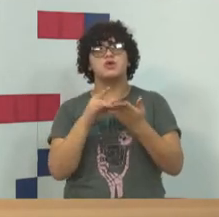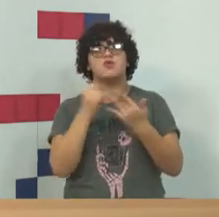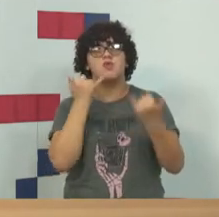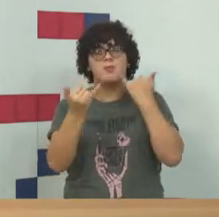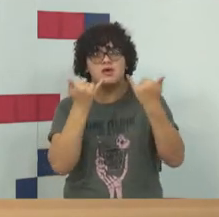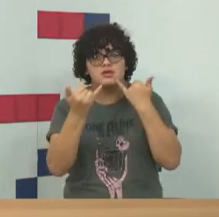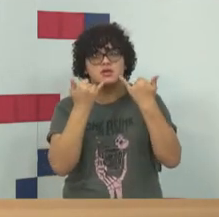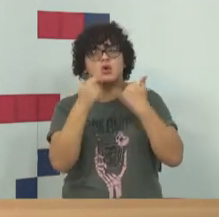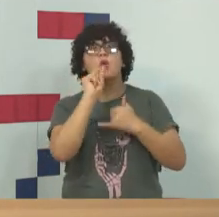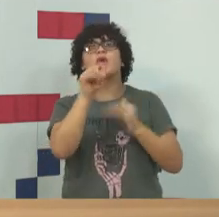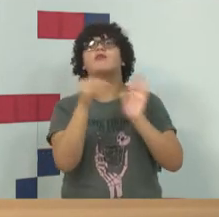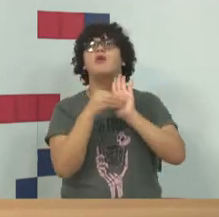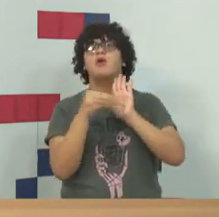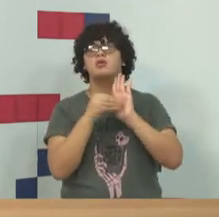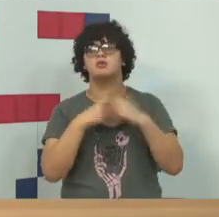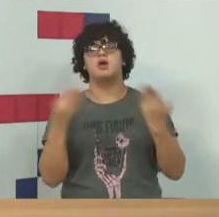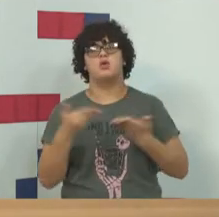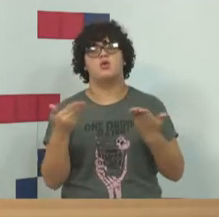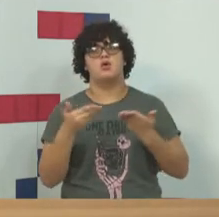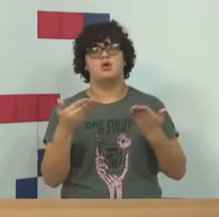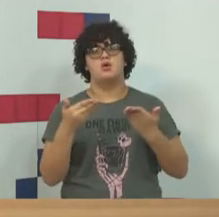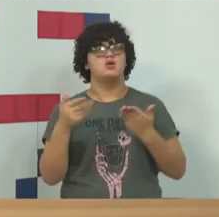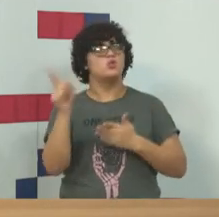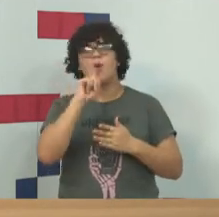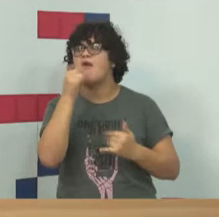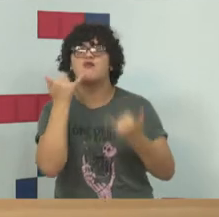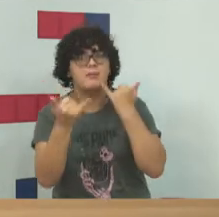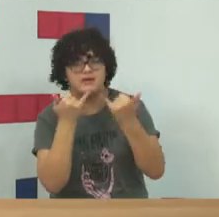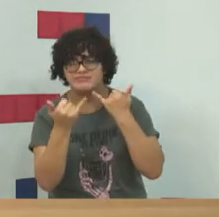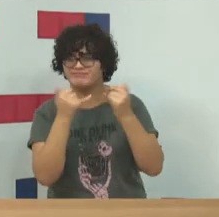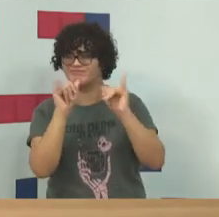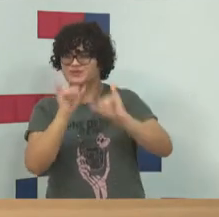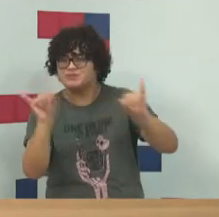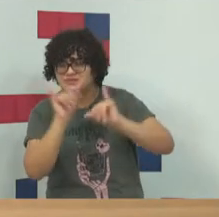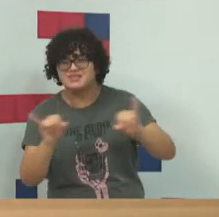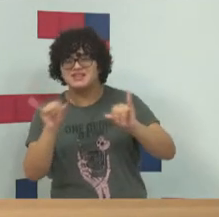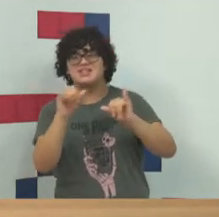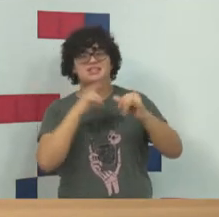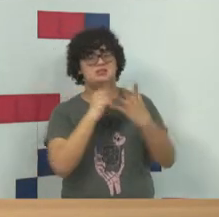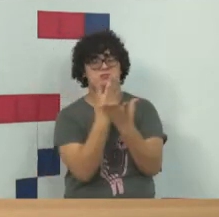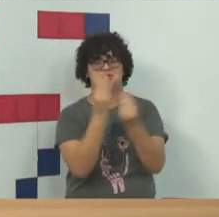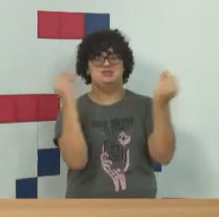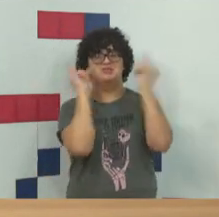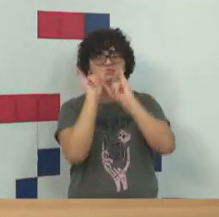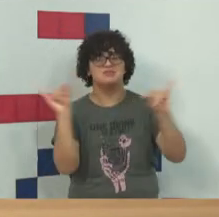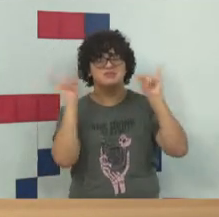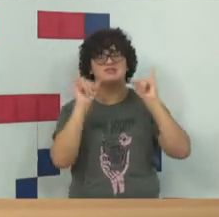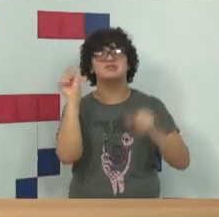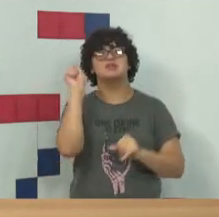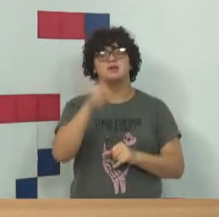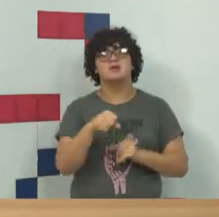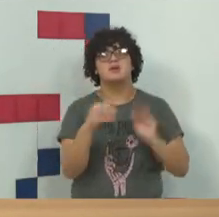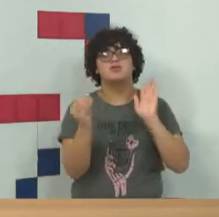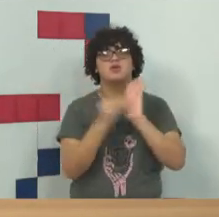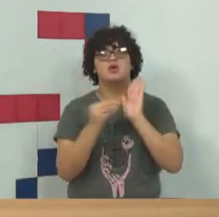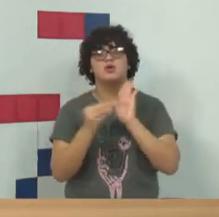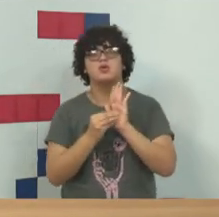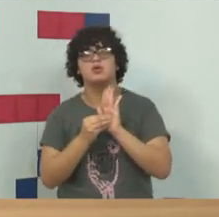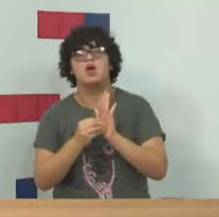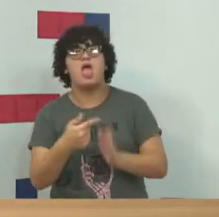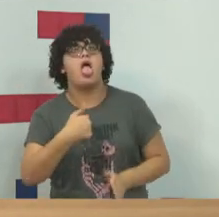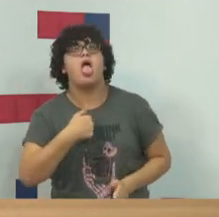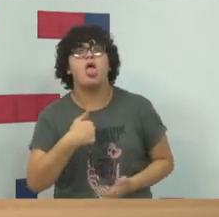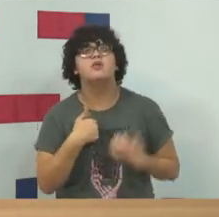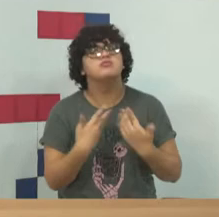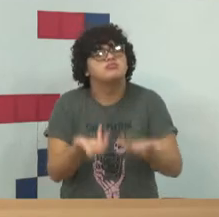O que falta não é a informação. A gente tem informação até demais. O que falta é eu